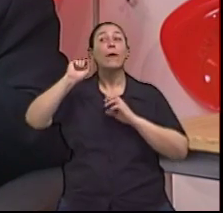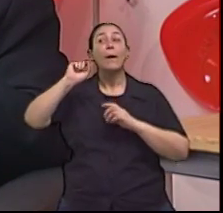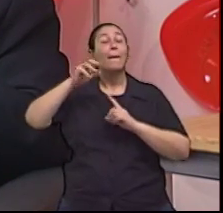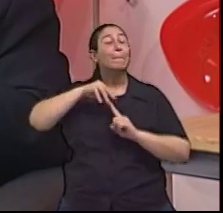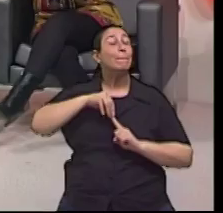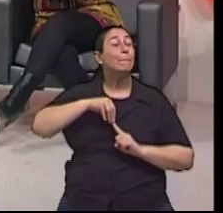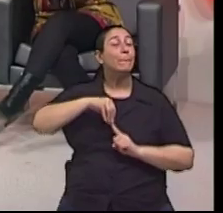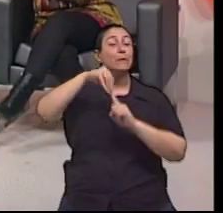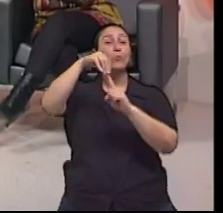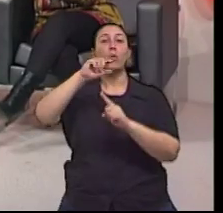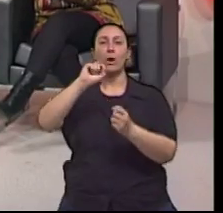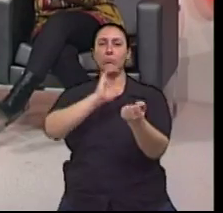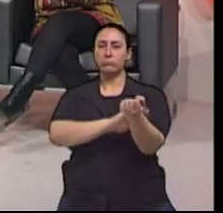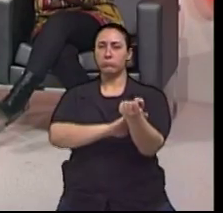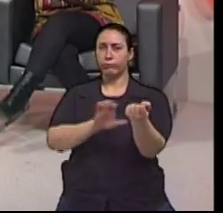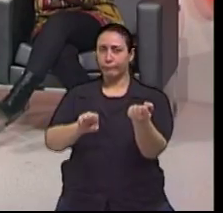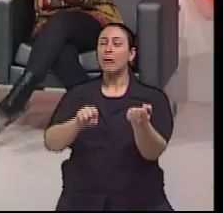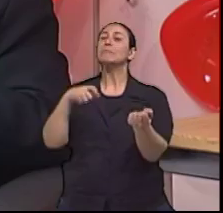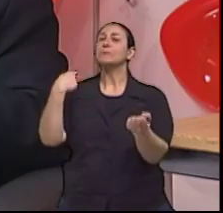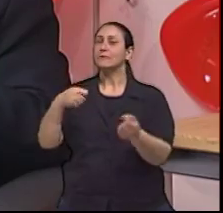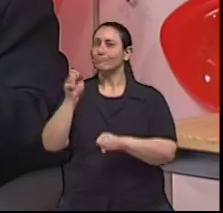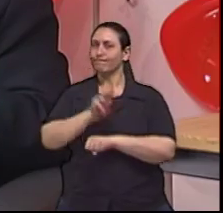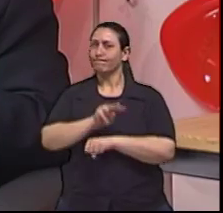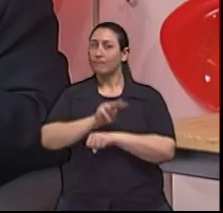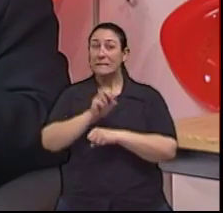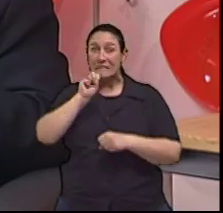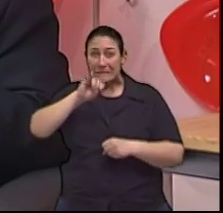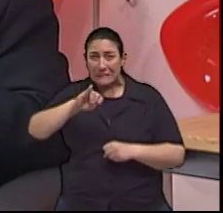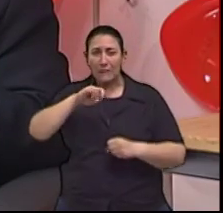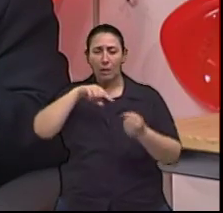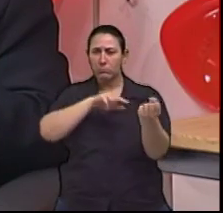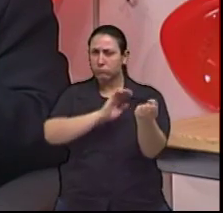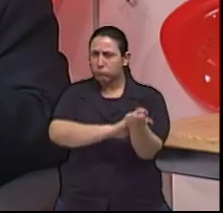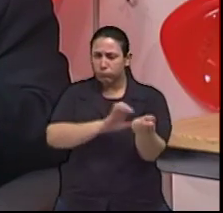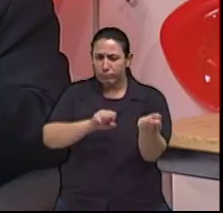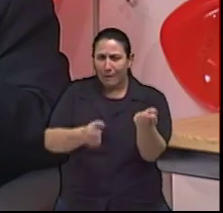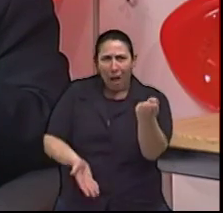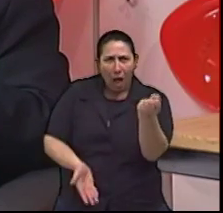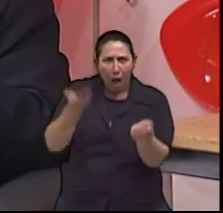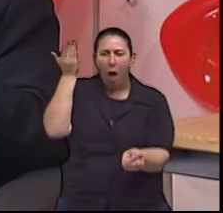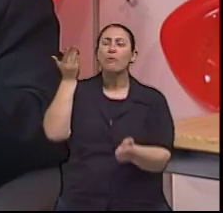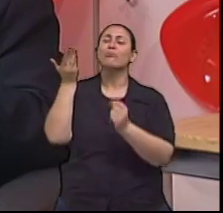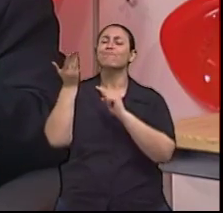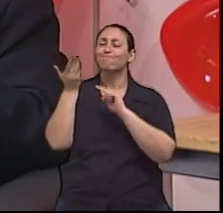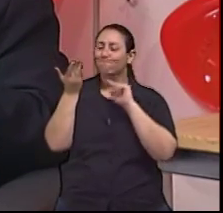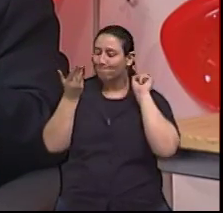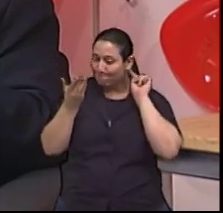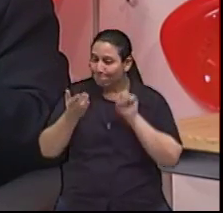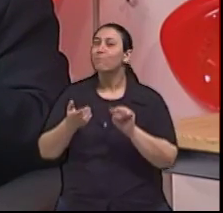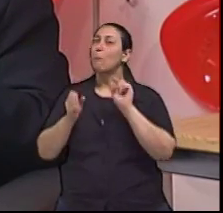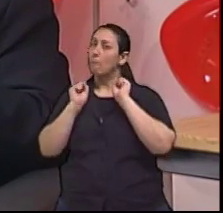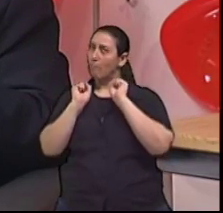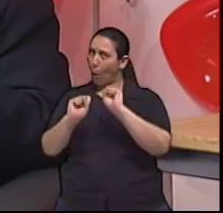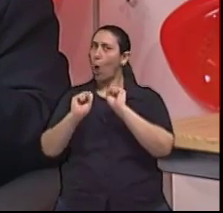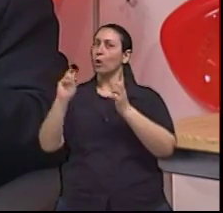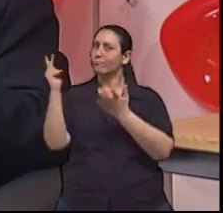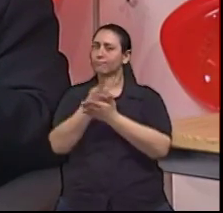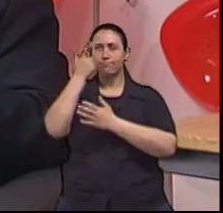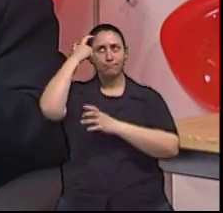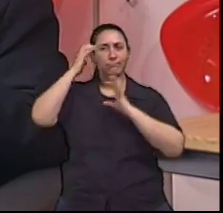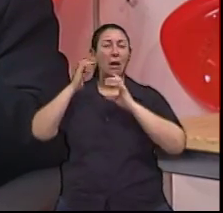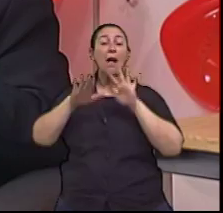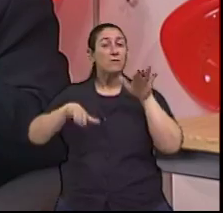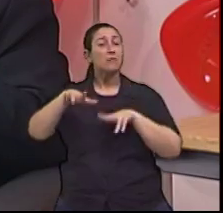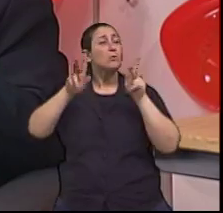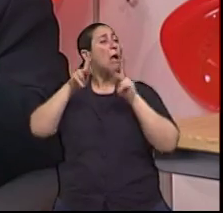E é hipertenso, já fica elétrico. Isso. Então, se o indivíduo é hipertenso, muitas vezes ele diz assim, eu não vou tratar porque eu não sinto